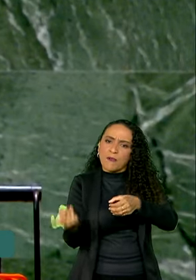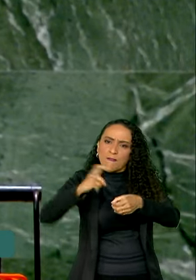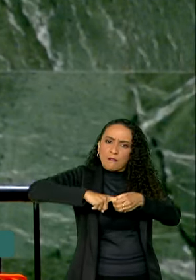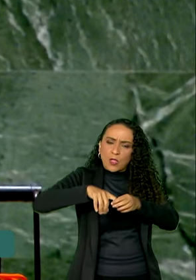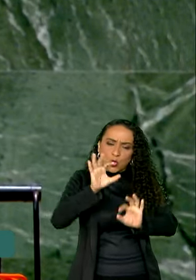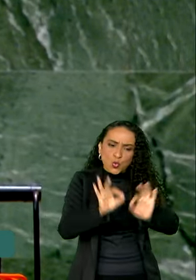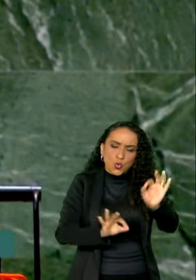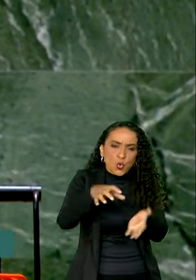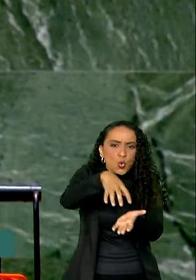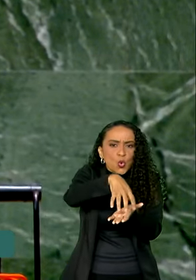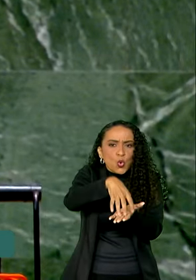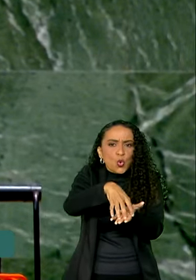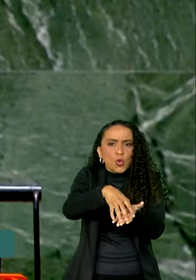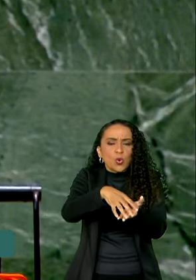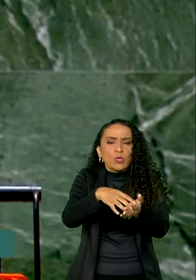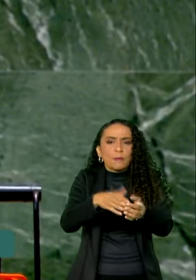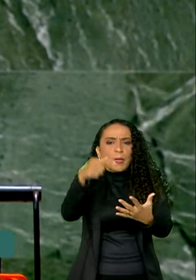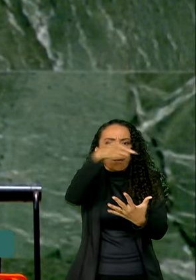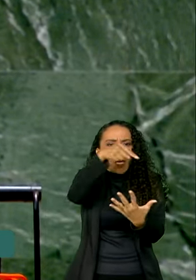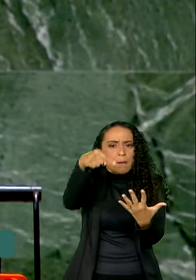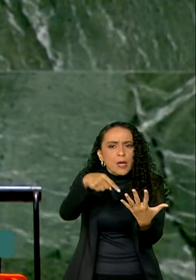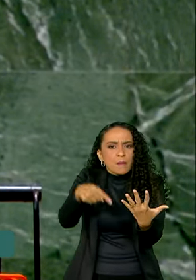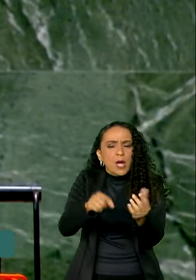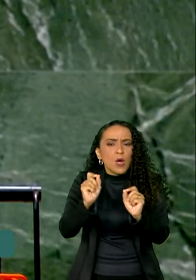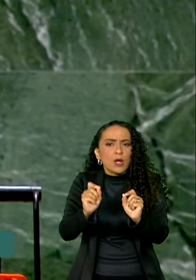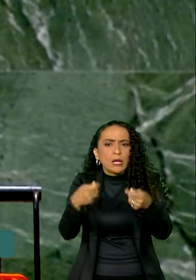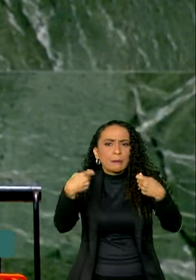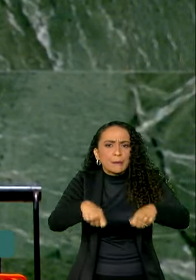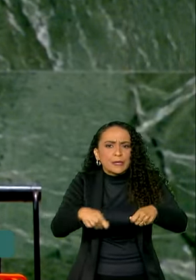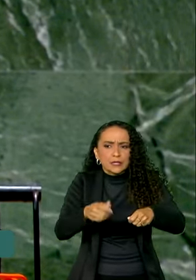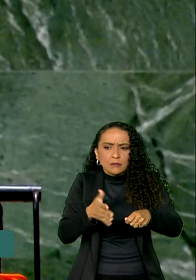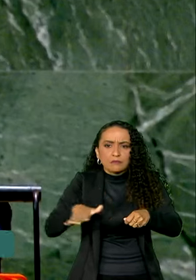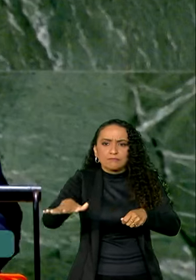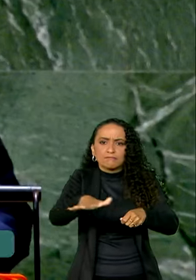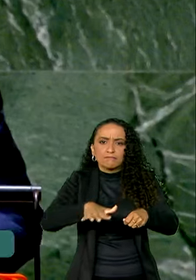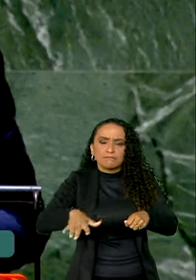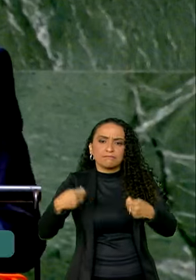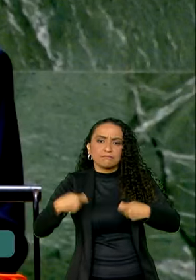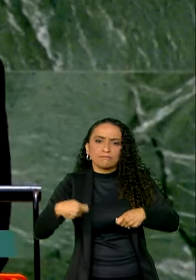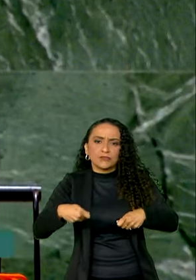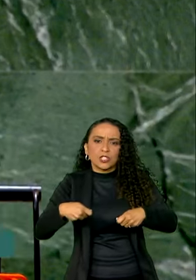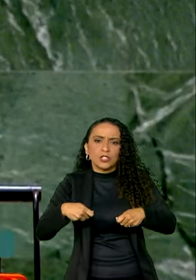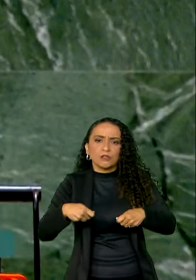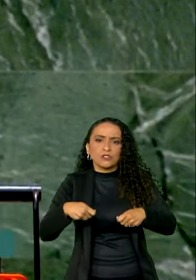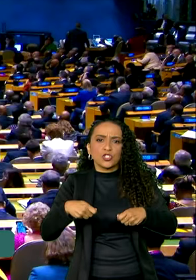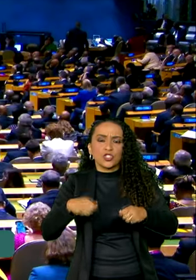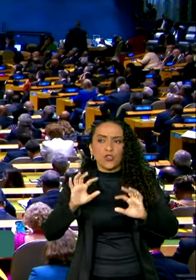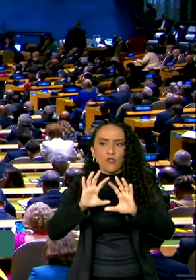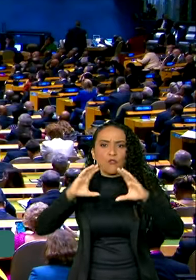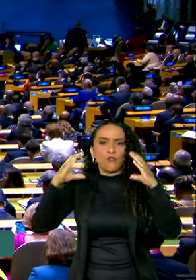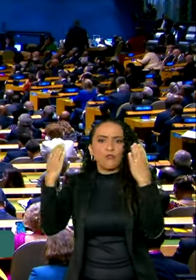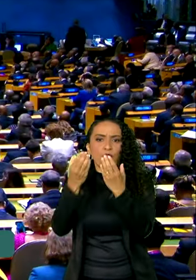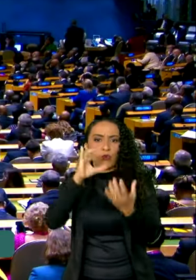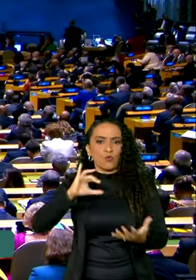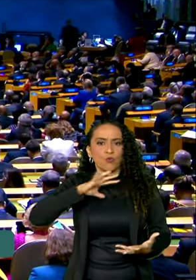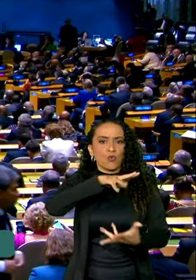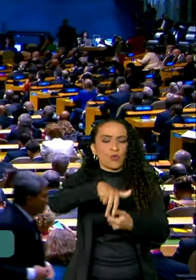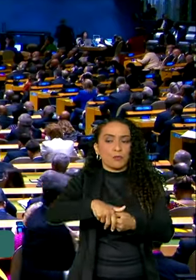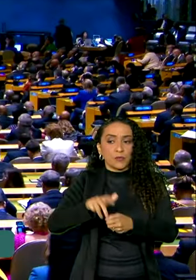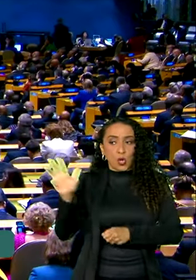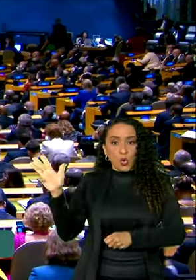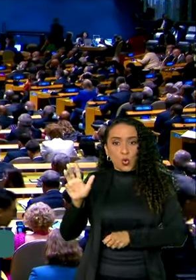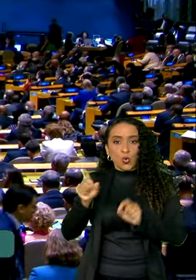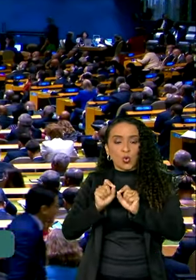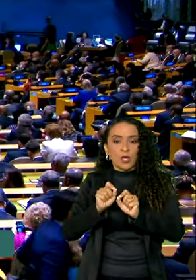organização as prerrogativas que decorrem da sua condição de fórum universal. Segundo Lula,